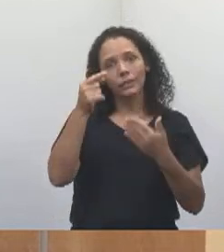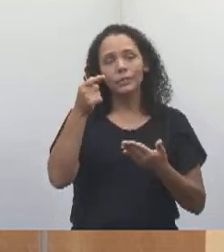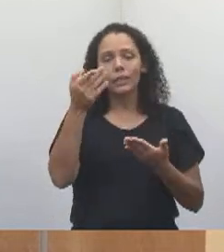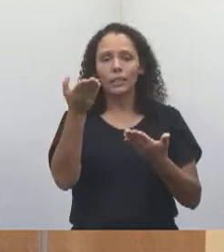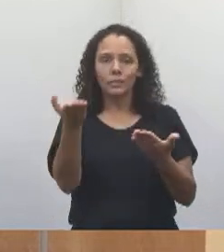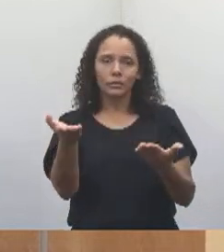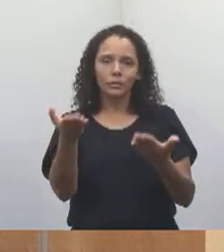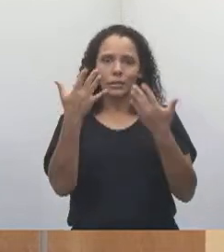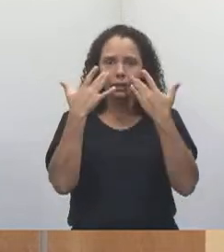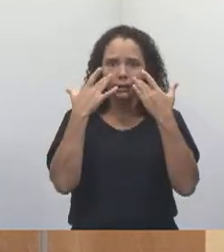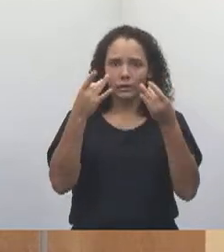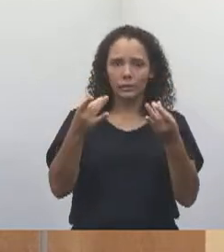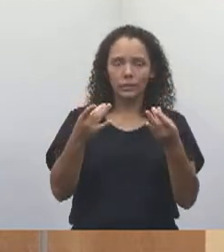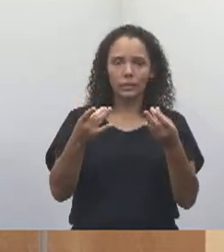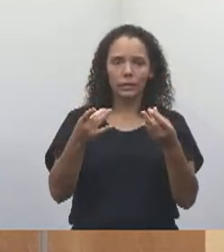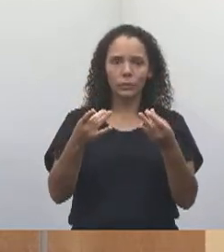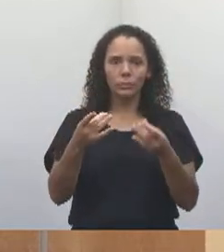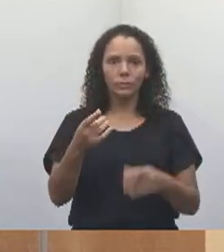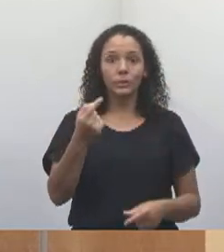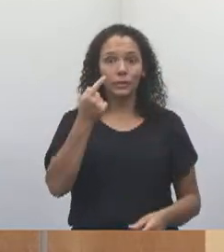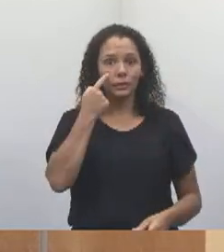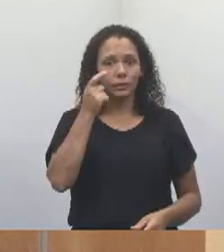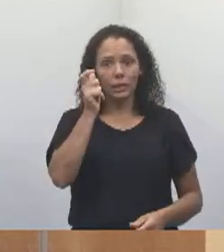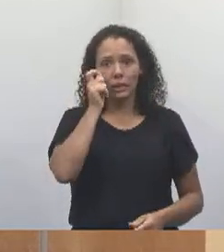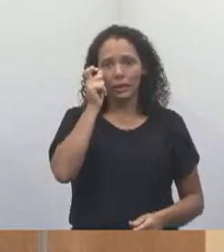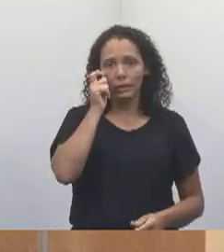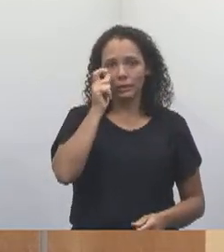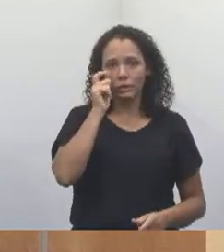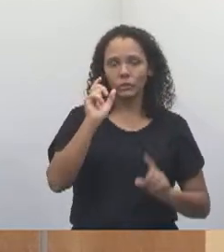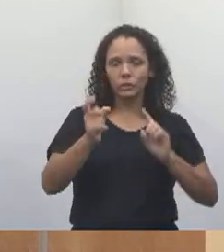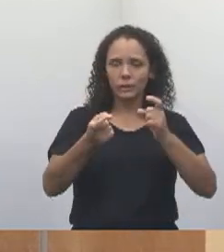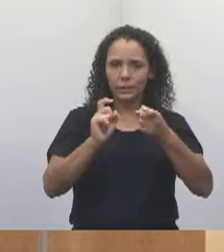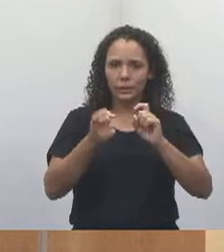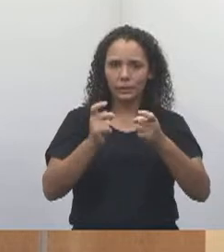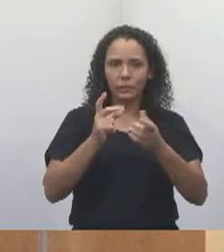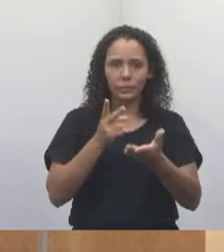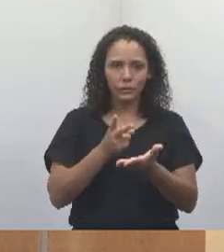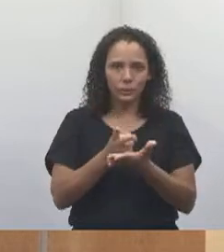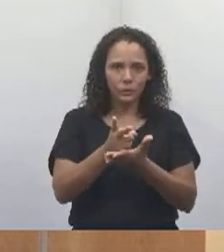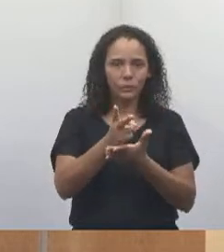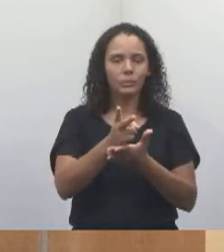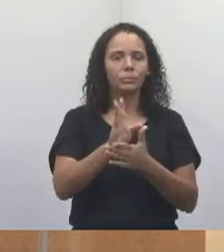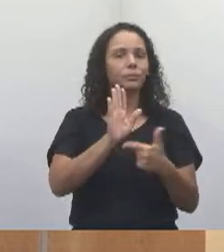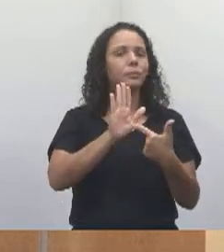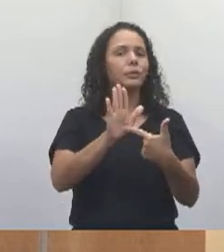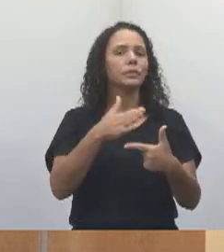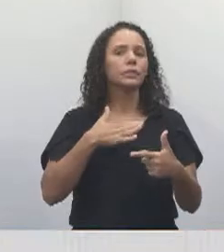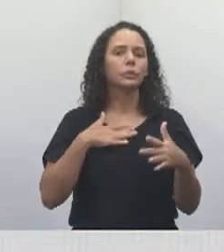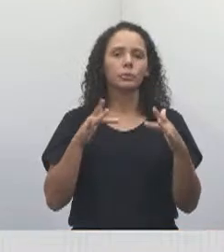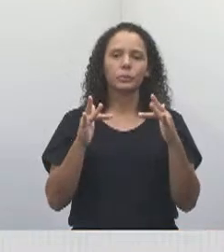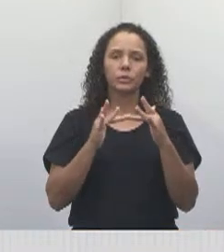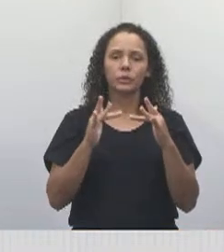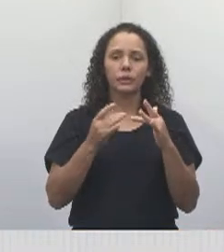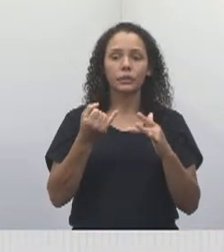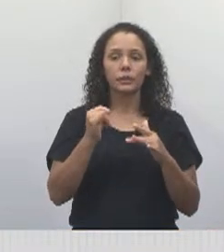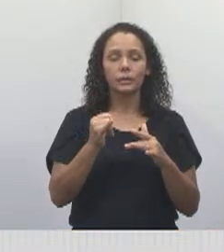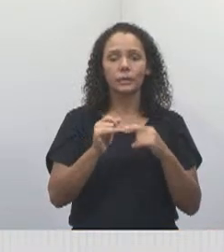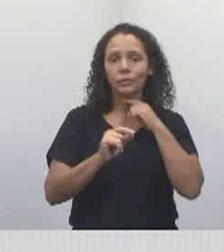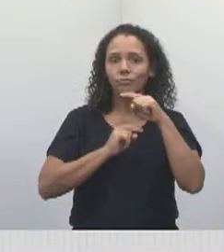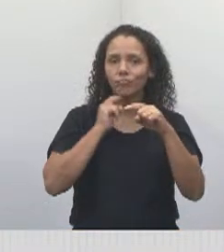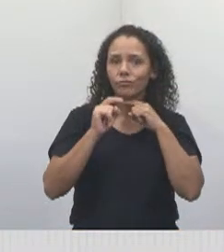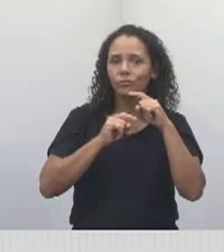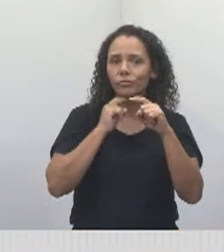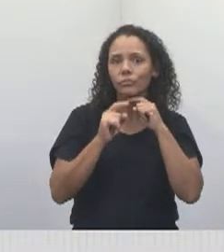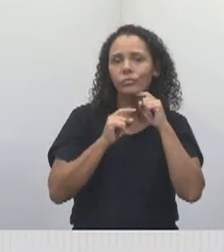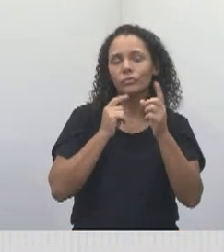você que acompanhou essa sessão, que ainda está aqui conosco. Vou deixar os meus contatos. Se você tiver alguma dúvida,